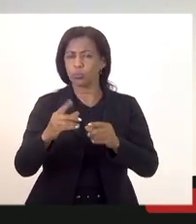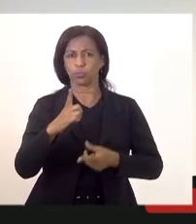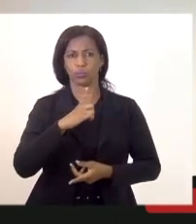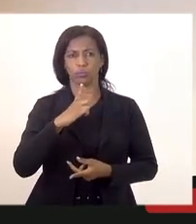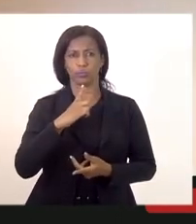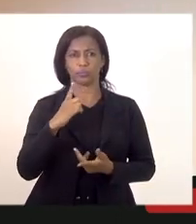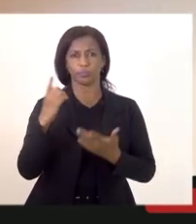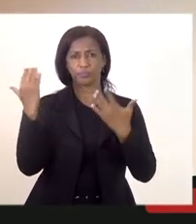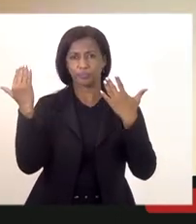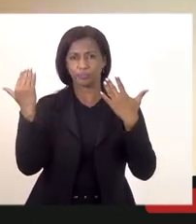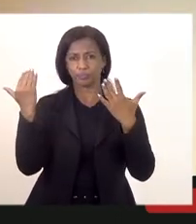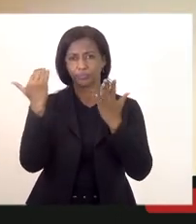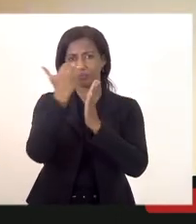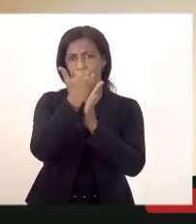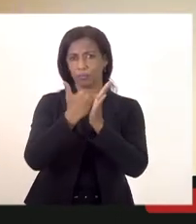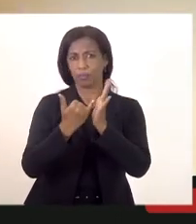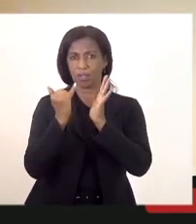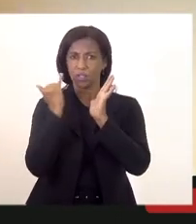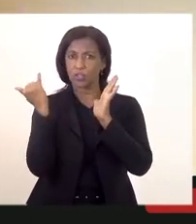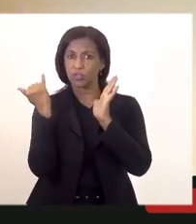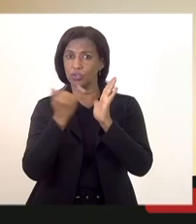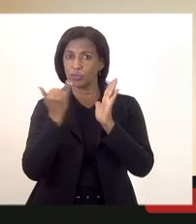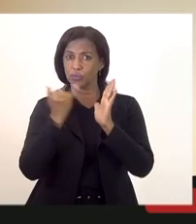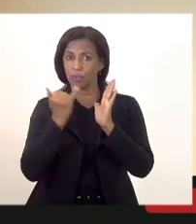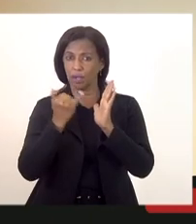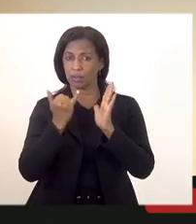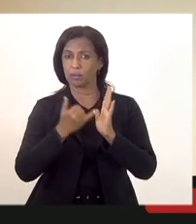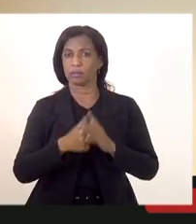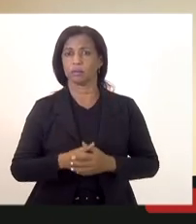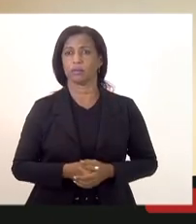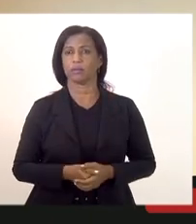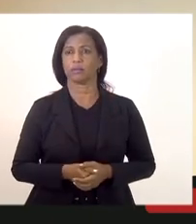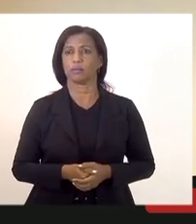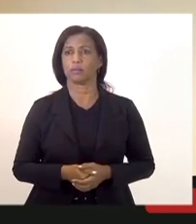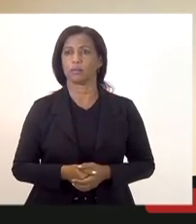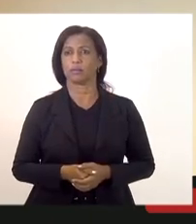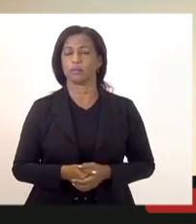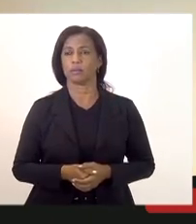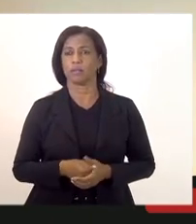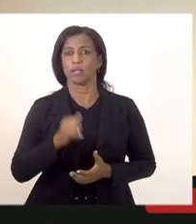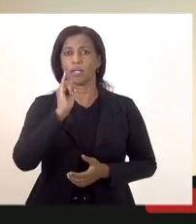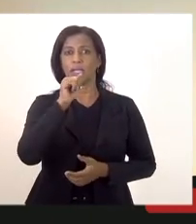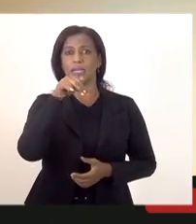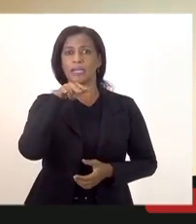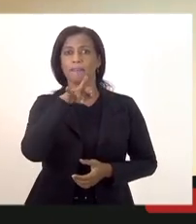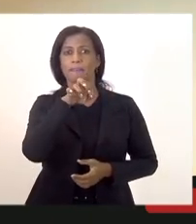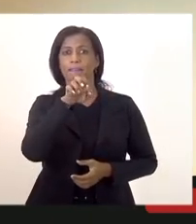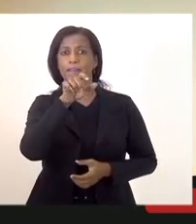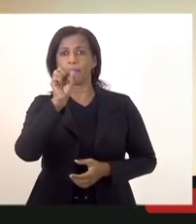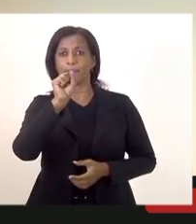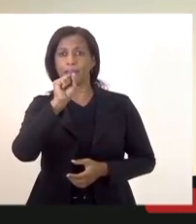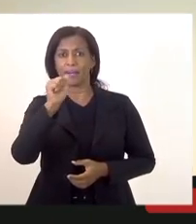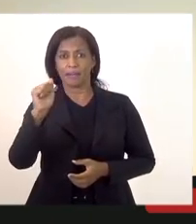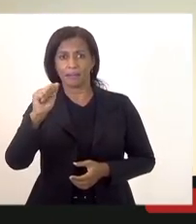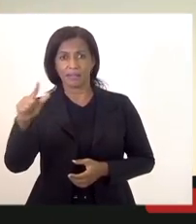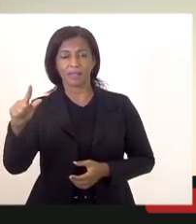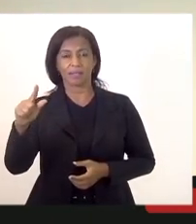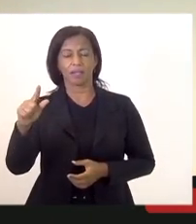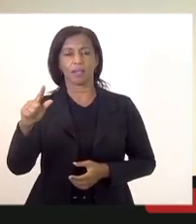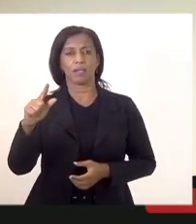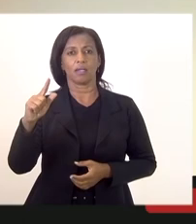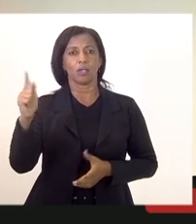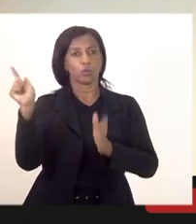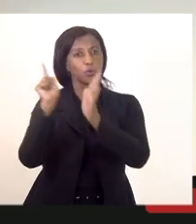a relação divulgada em imprensa no caso folha dirigida de nomes